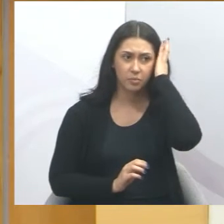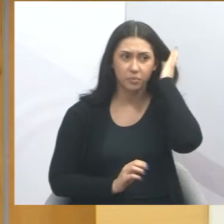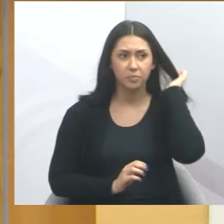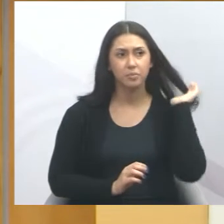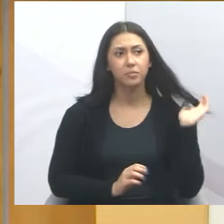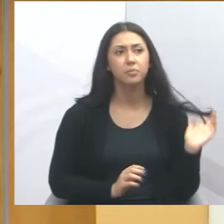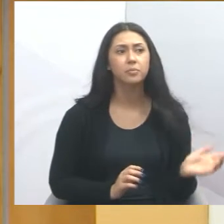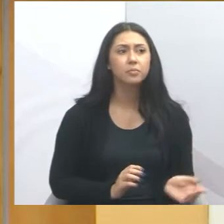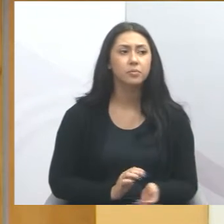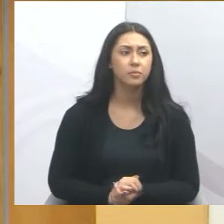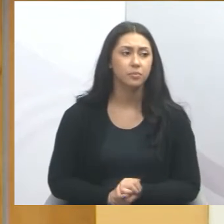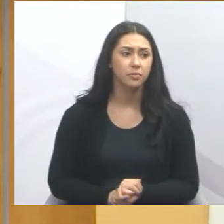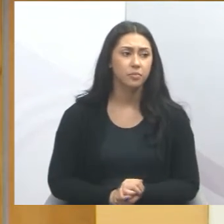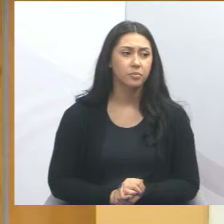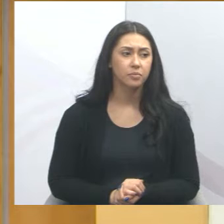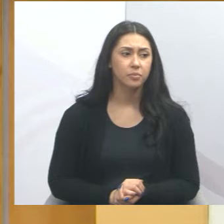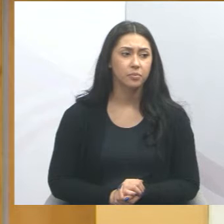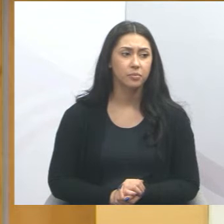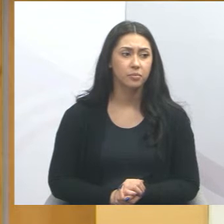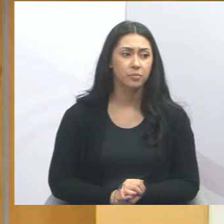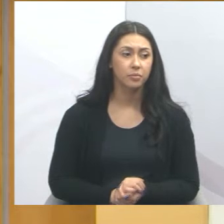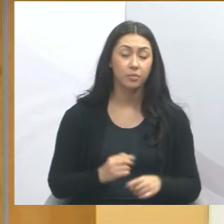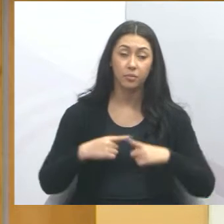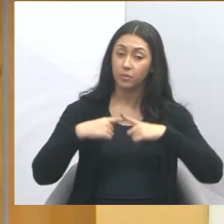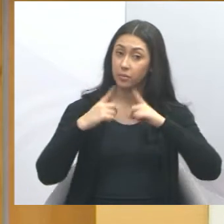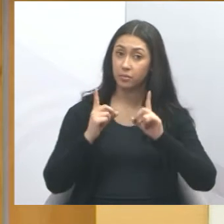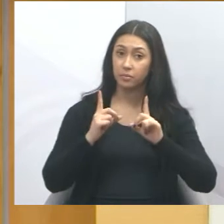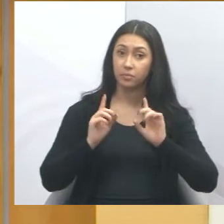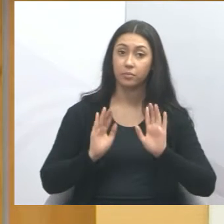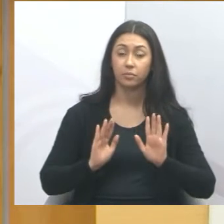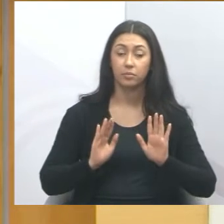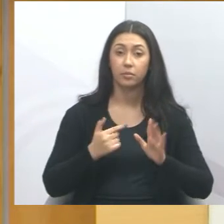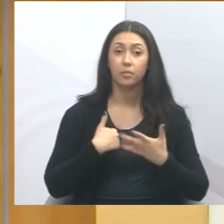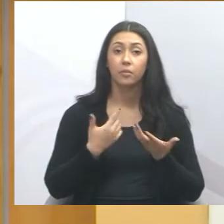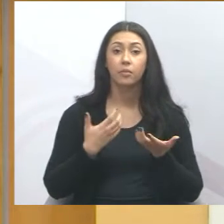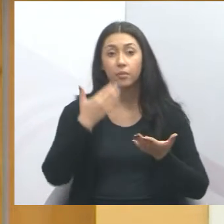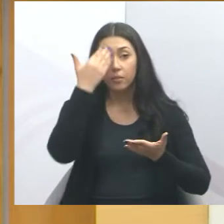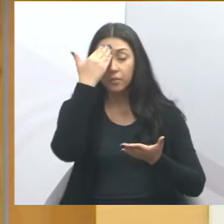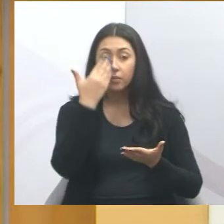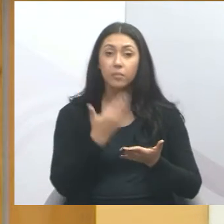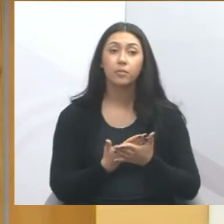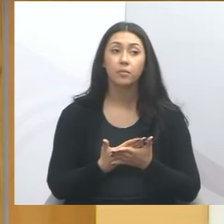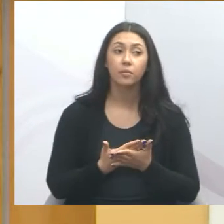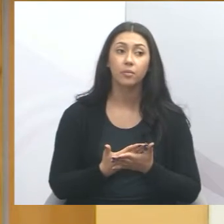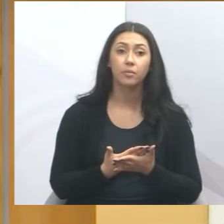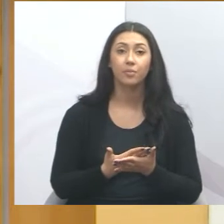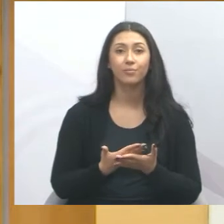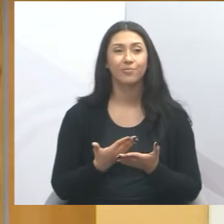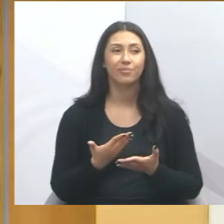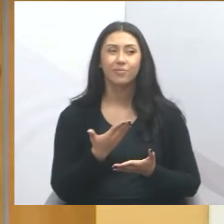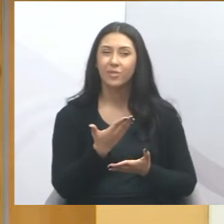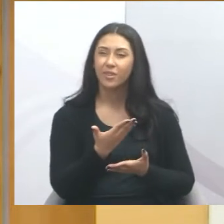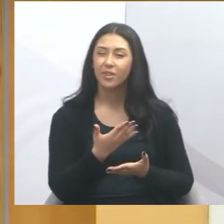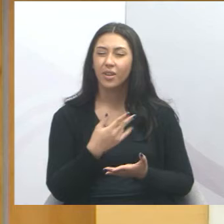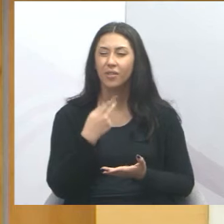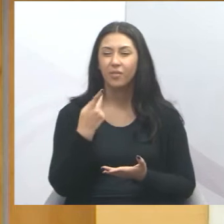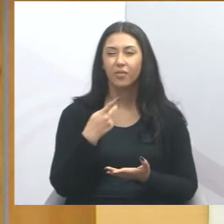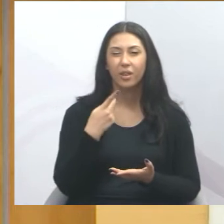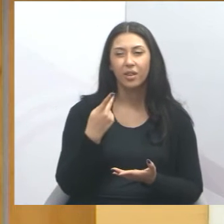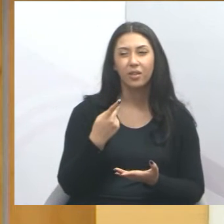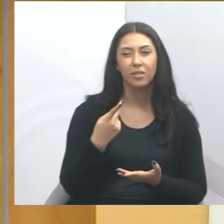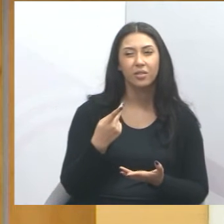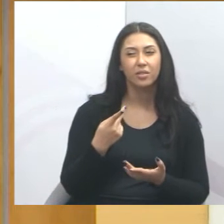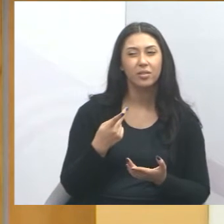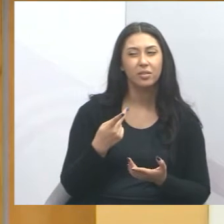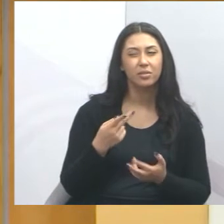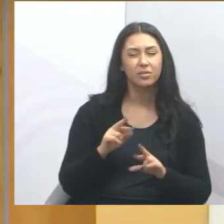comunicação aqui do Vale do Paraíba, mas quero acreditar que o senhor não tenha dito que o